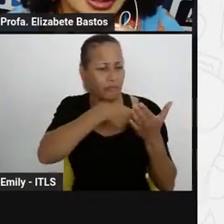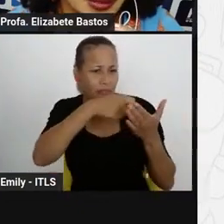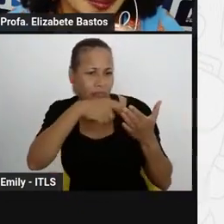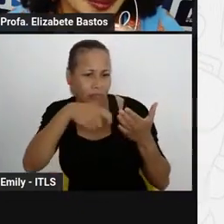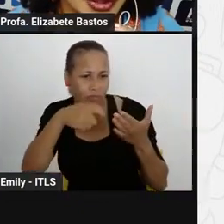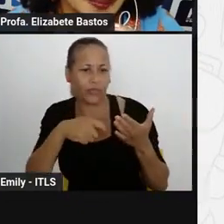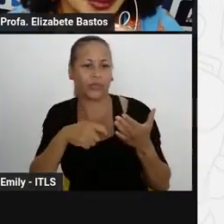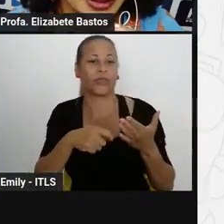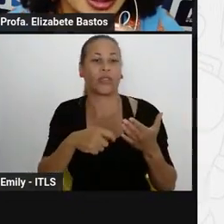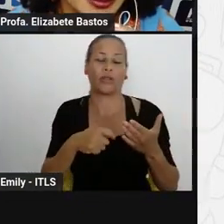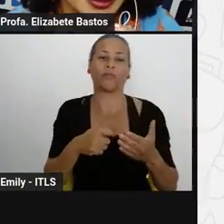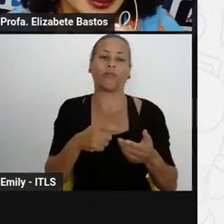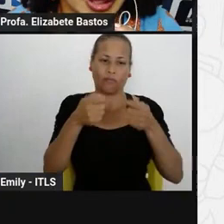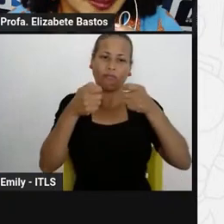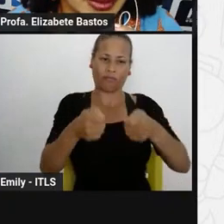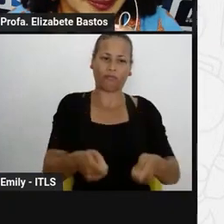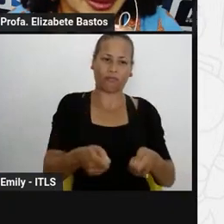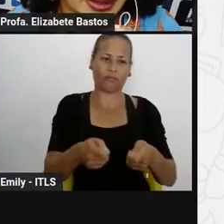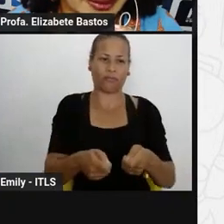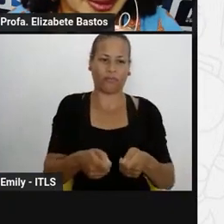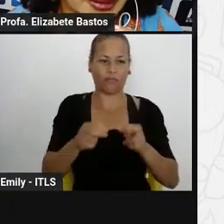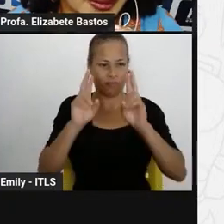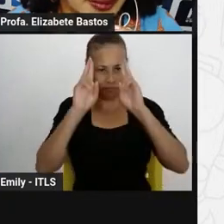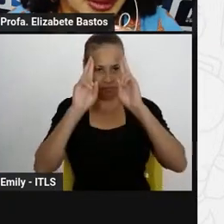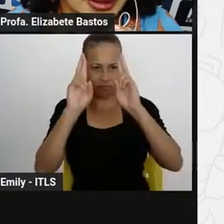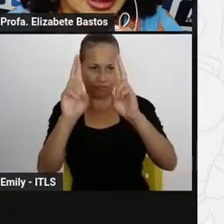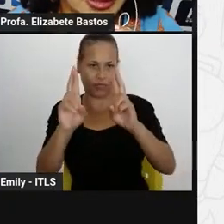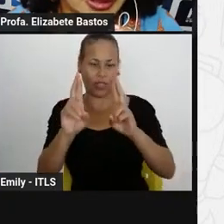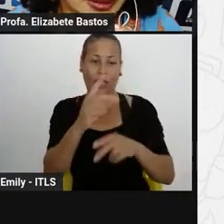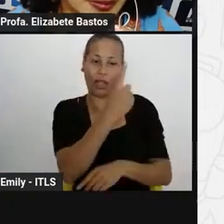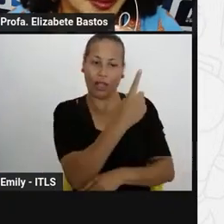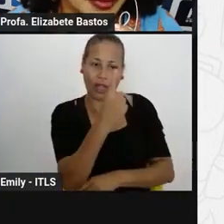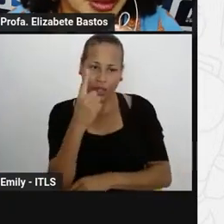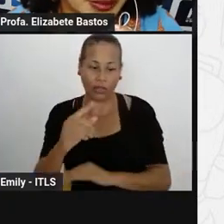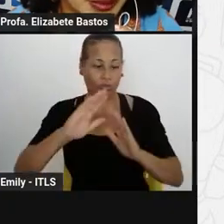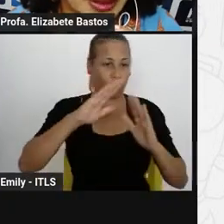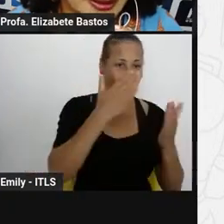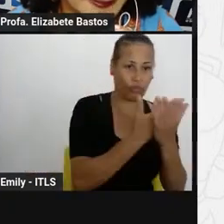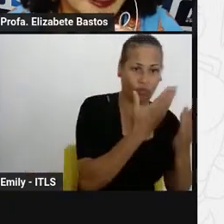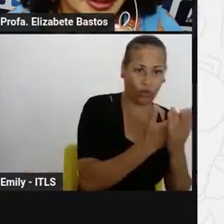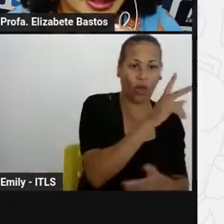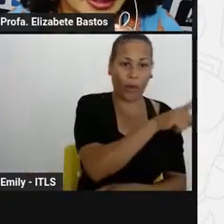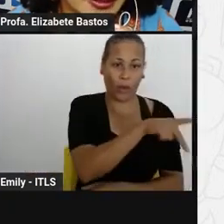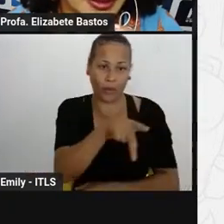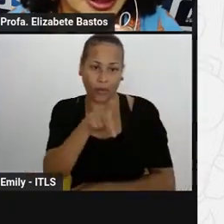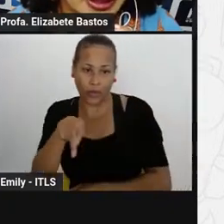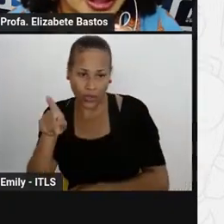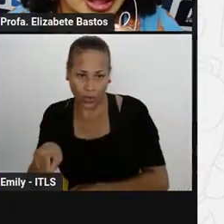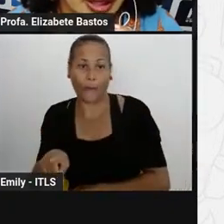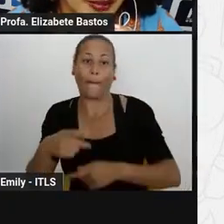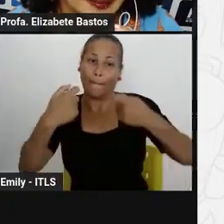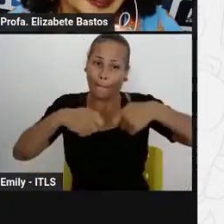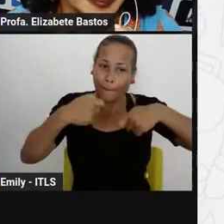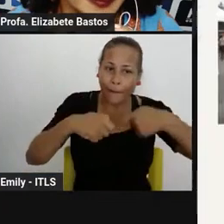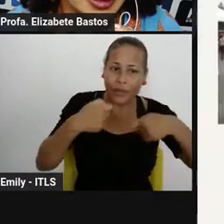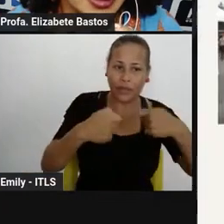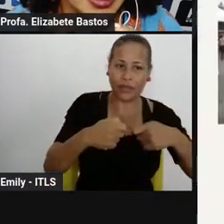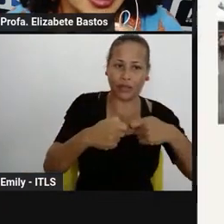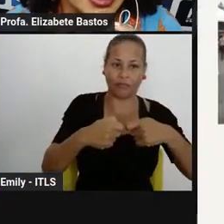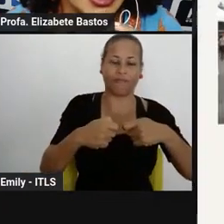deve ser um compromisso político e uma responsabilidade das escolas e dos professores, né, em suas salas de aula.